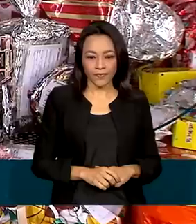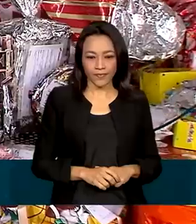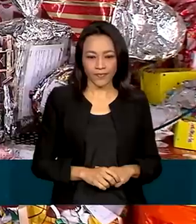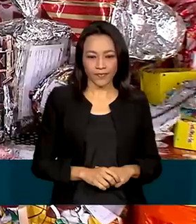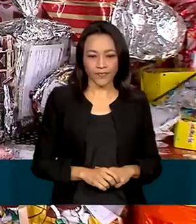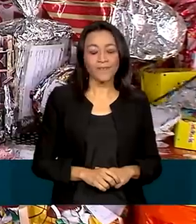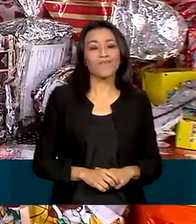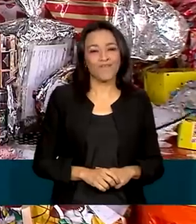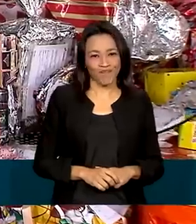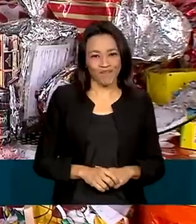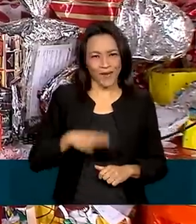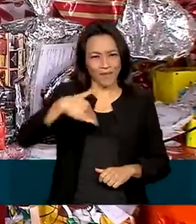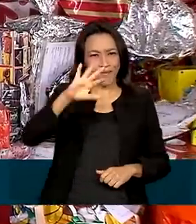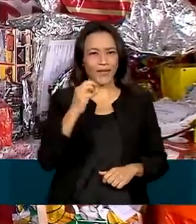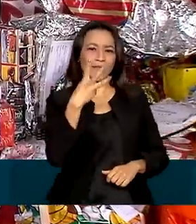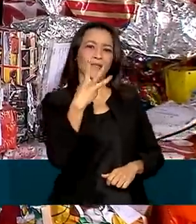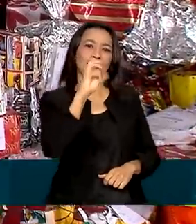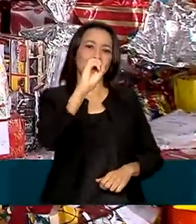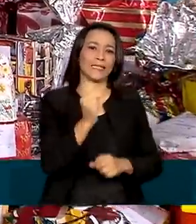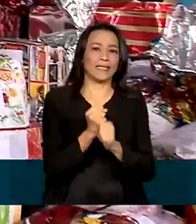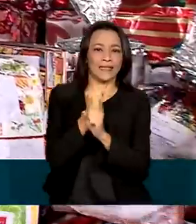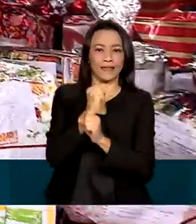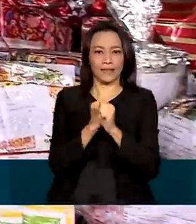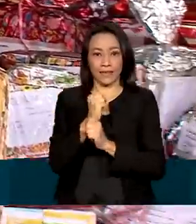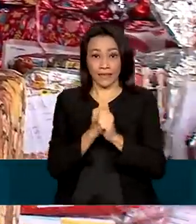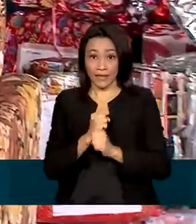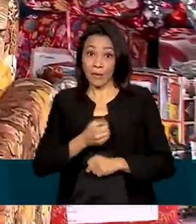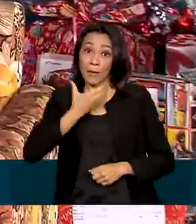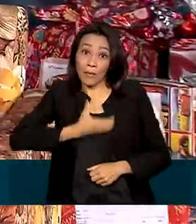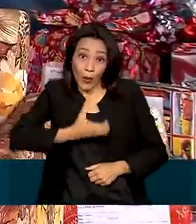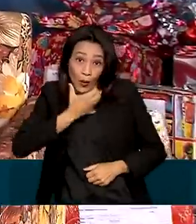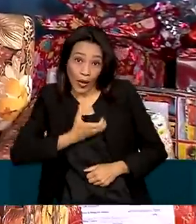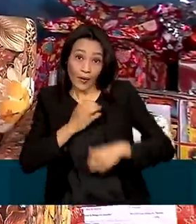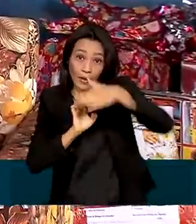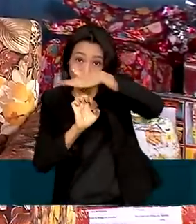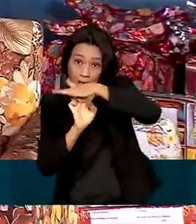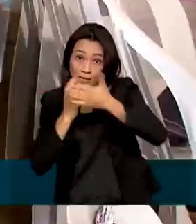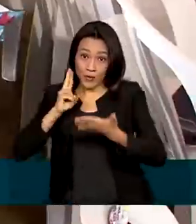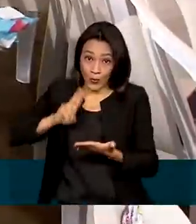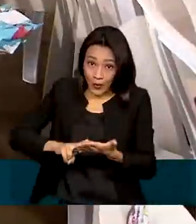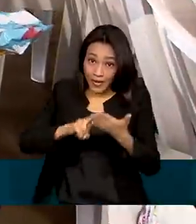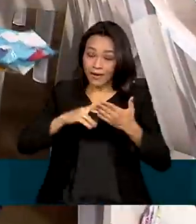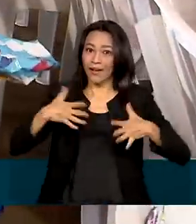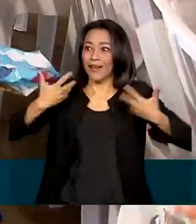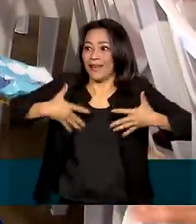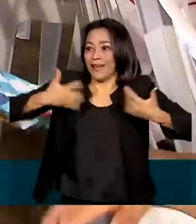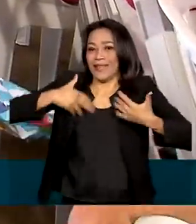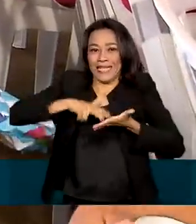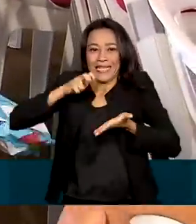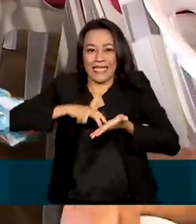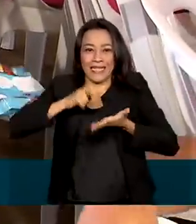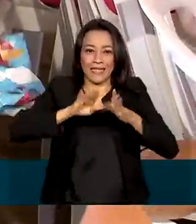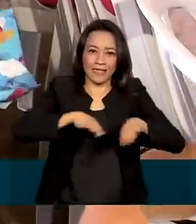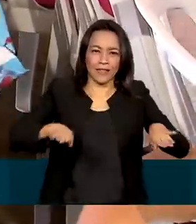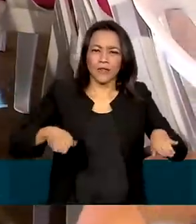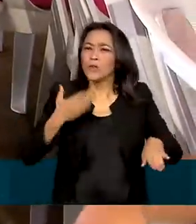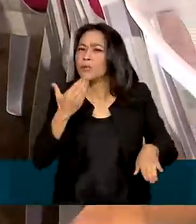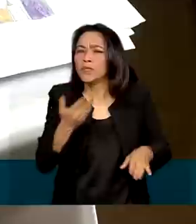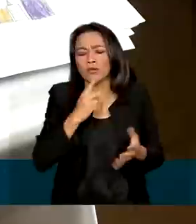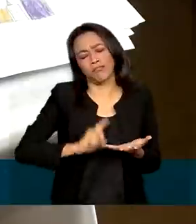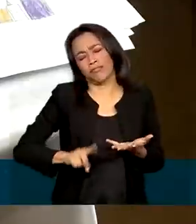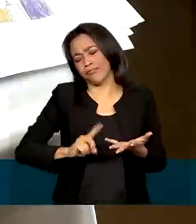Há mais de 30 anos, o Papai Noel dos Correios faz a alegria das crianças. Os pedidos são os mais